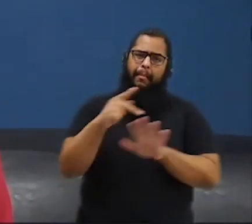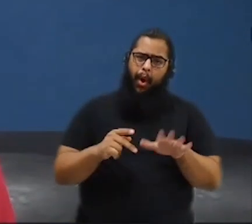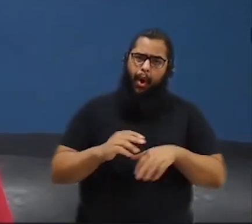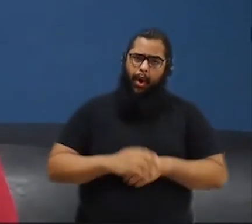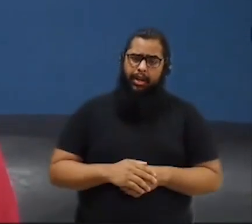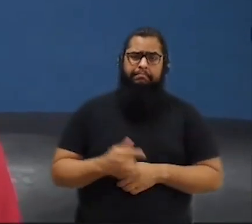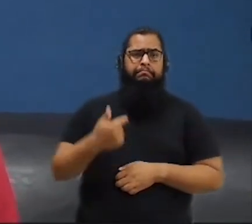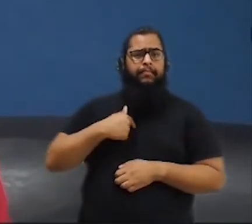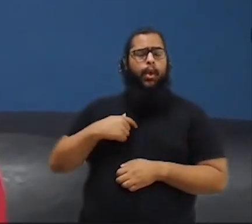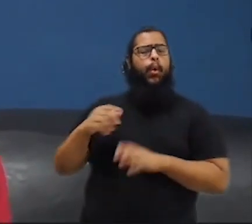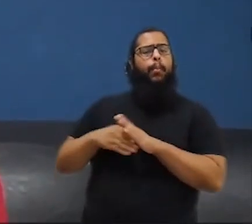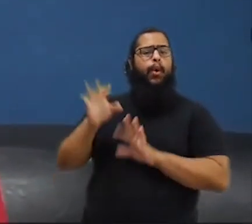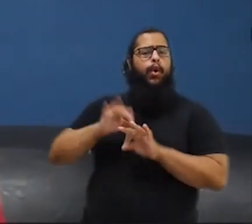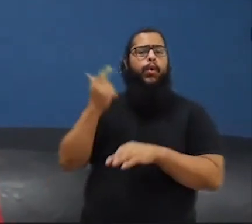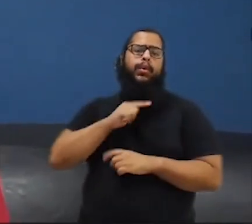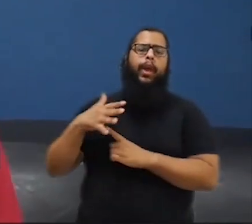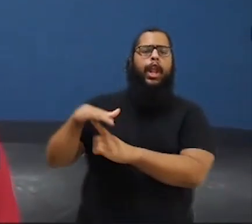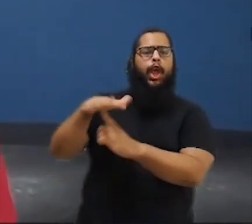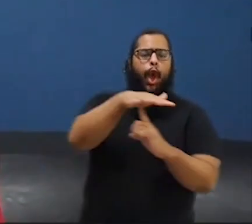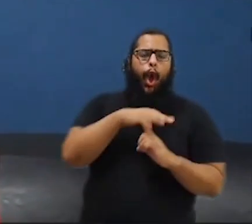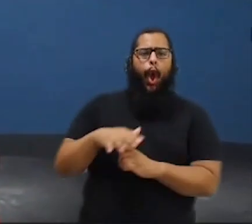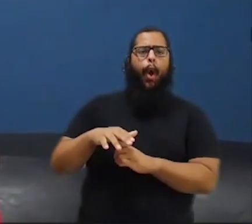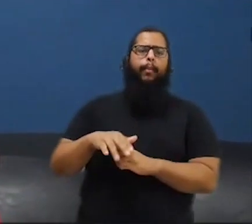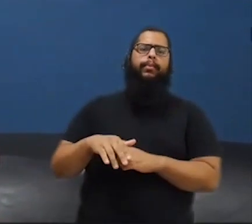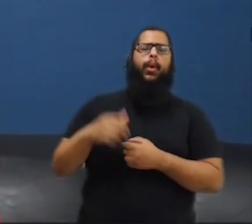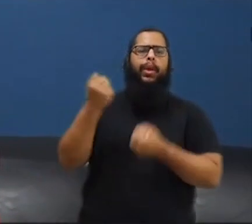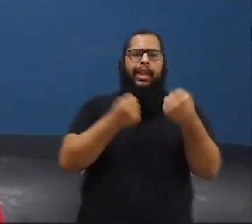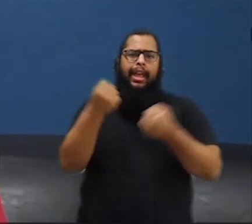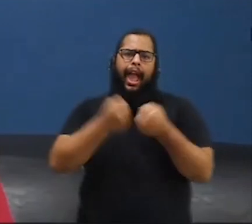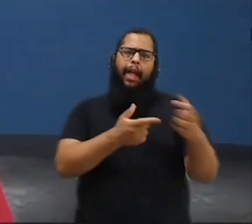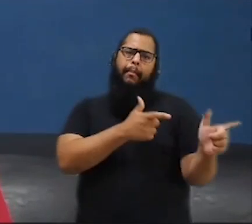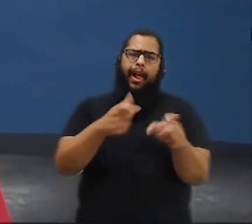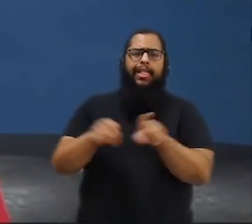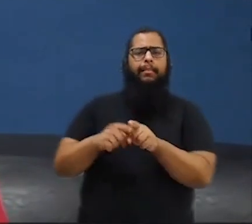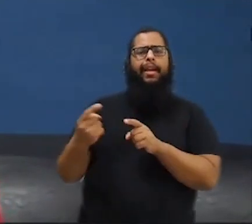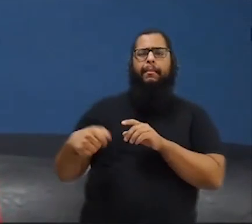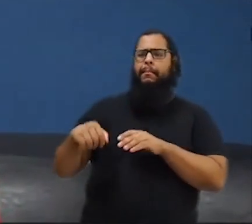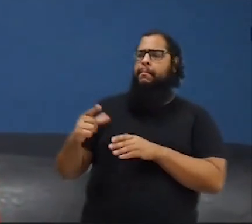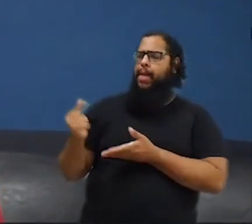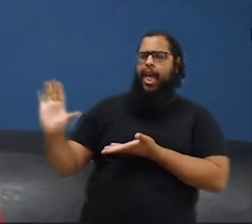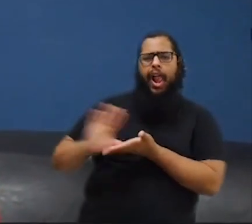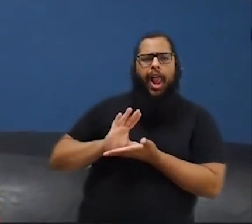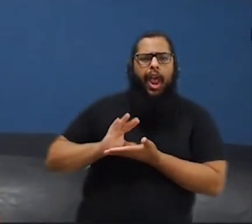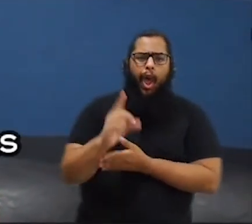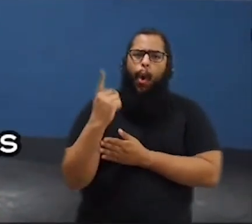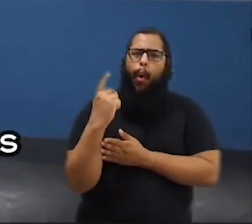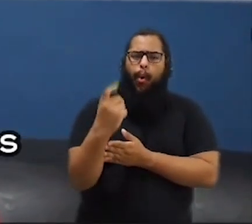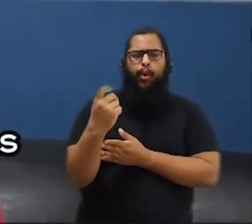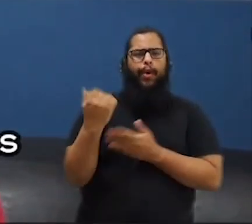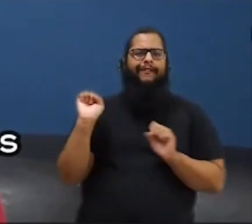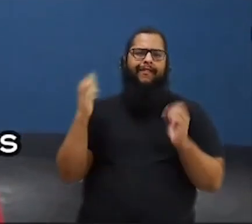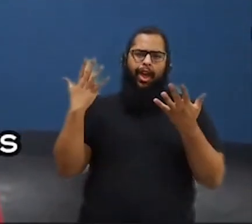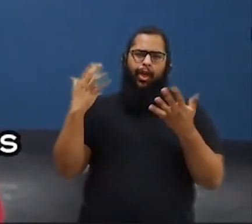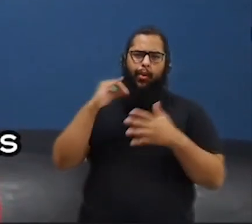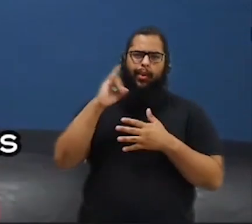sendo Zencópel, Carte, Penticol, além do maior investimento feito em uma única edição do Integra Poli. Naquela